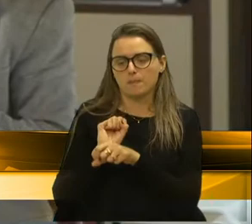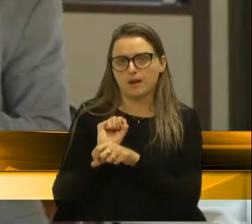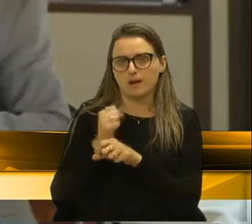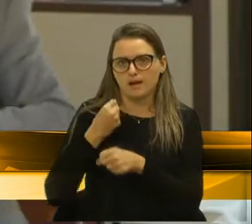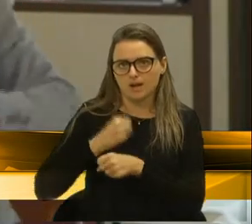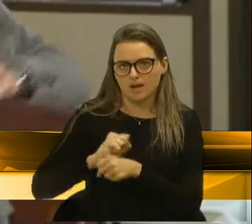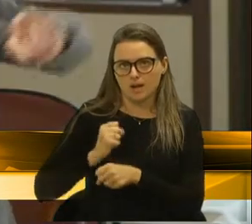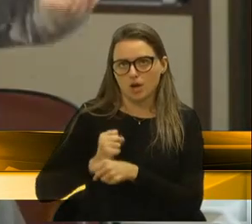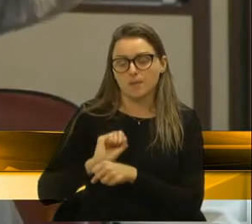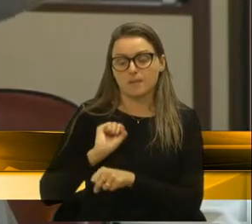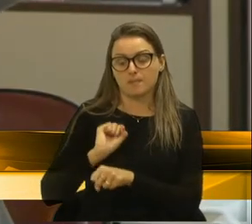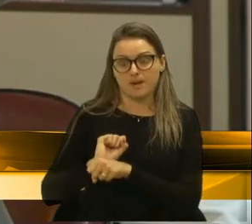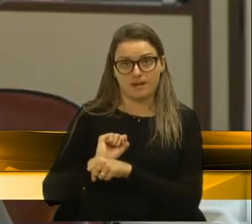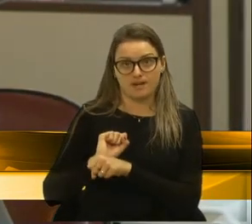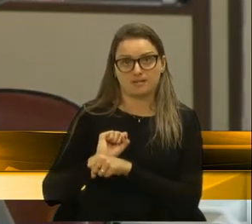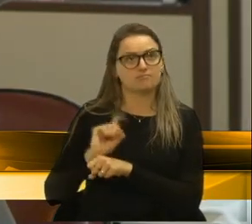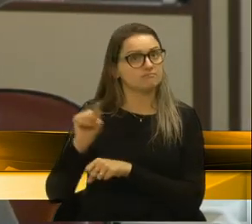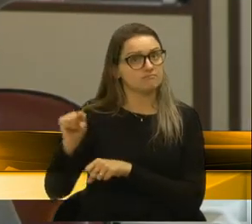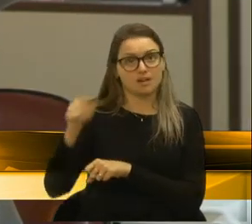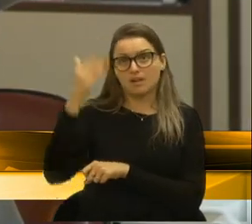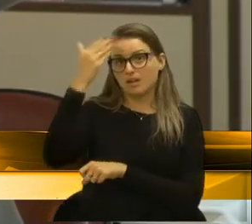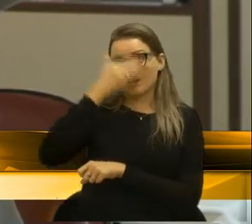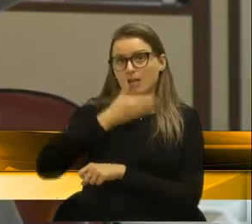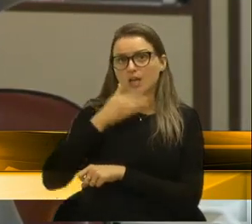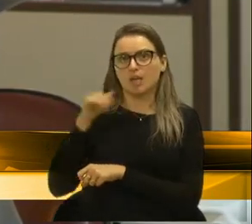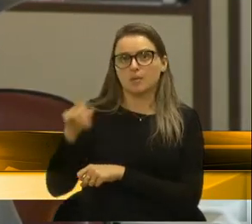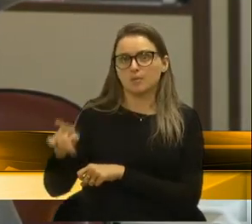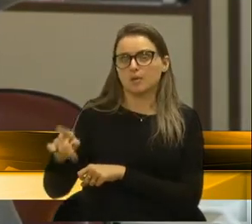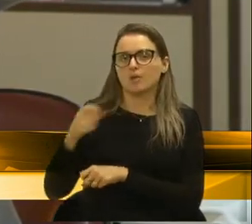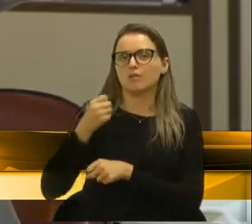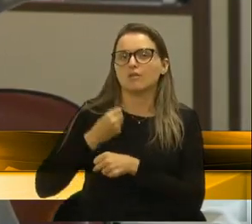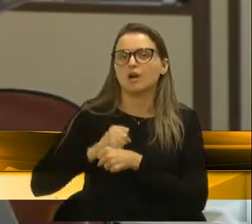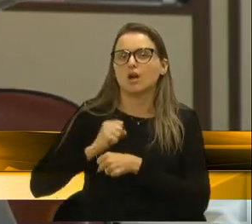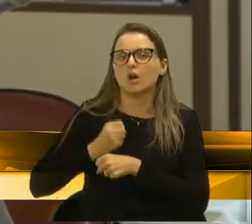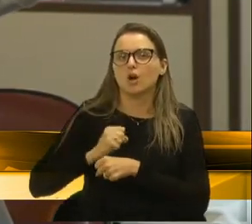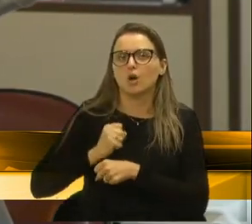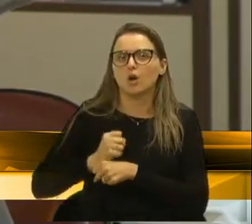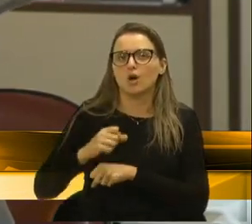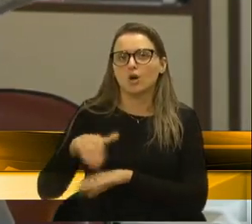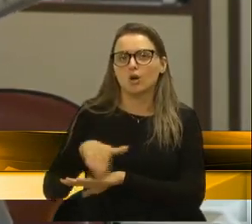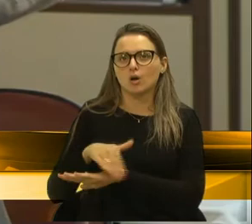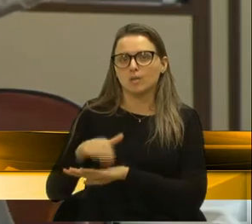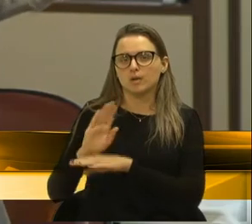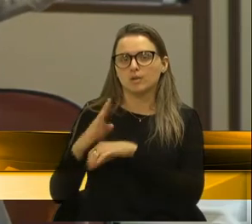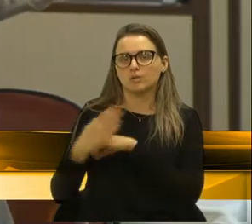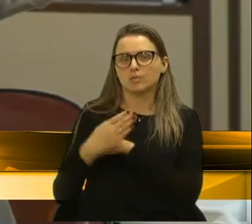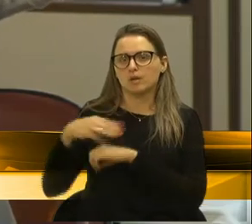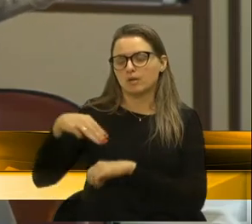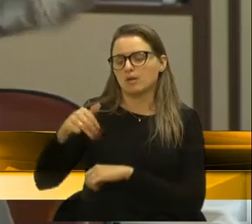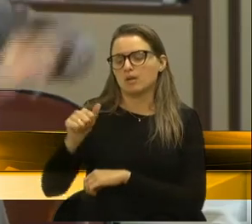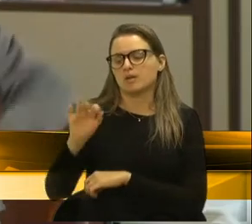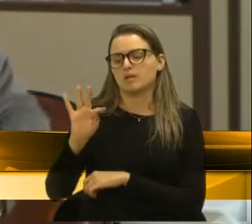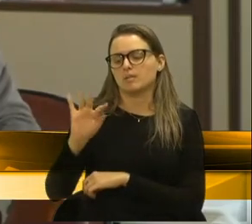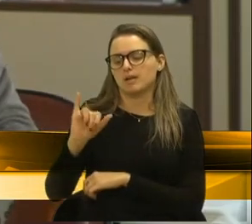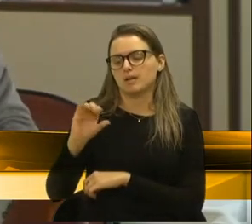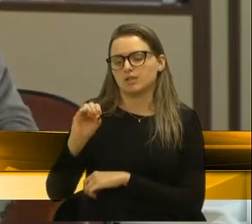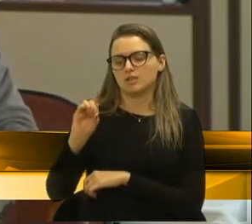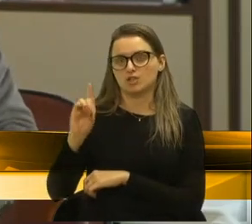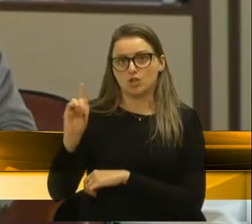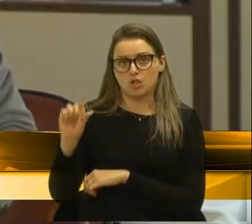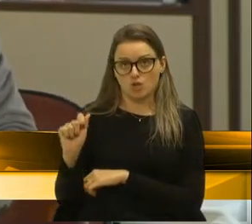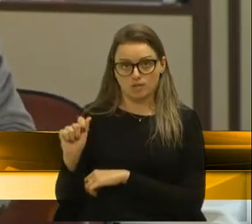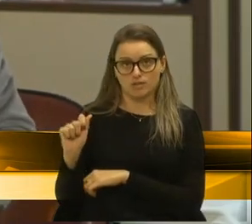deixam ela parada, está ali a obra do Machoda. Quanto tempo está parada aquela obra?